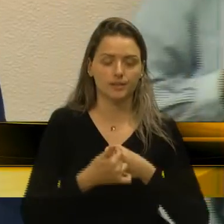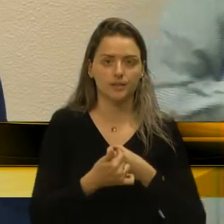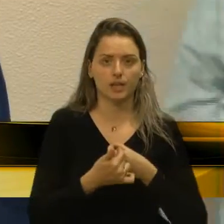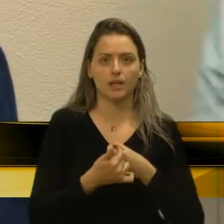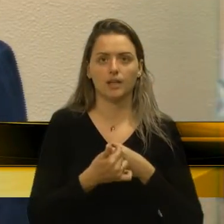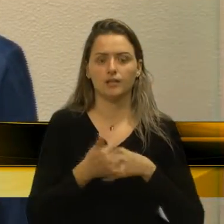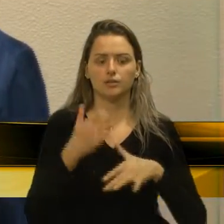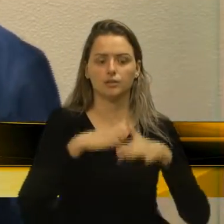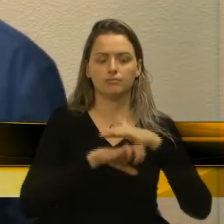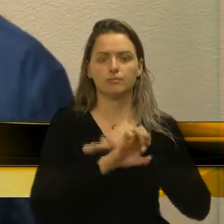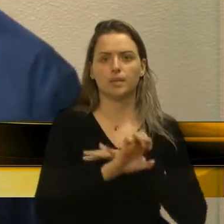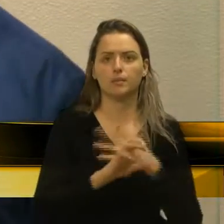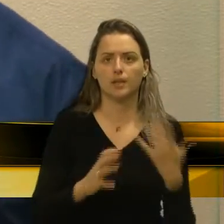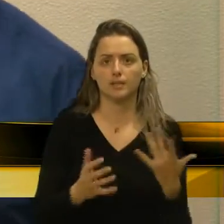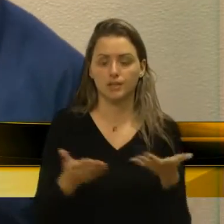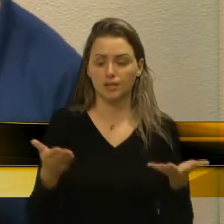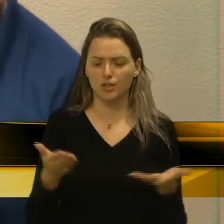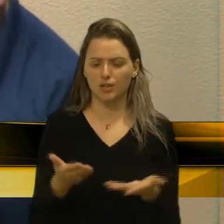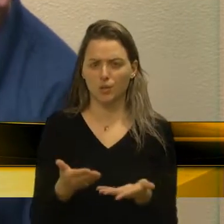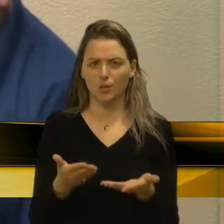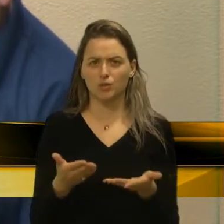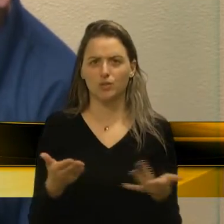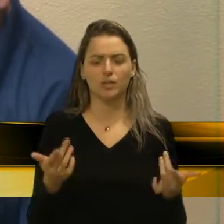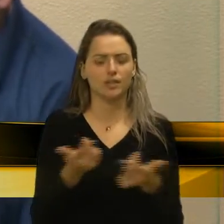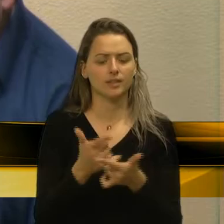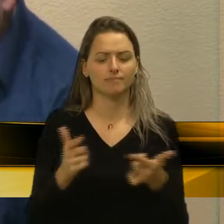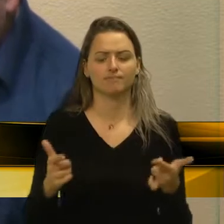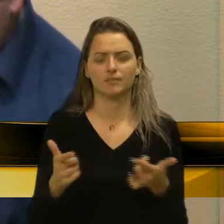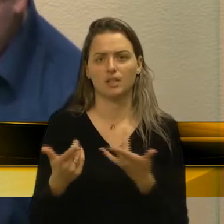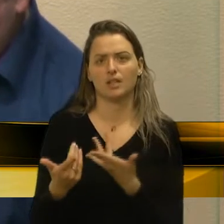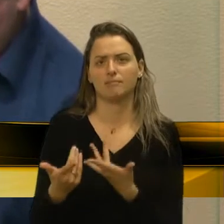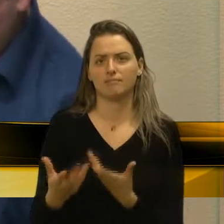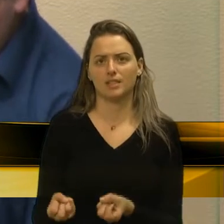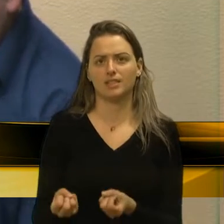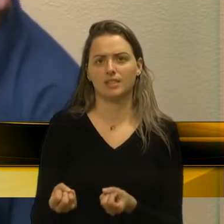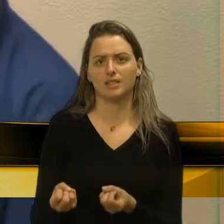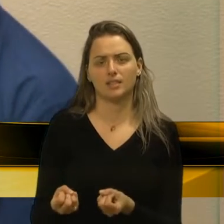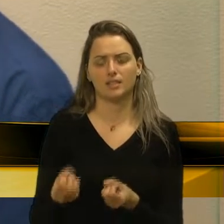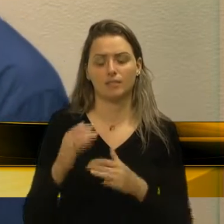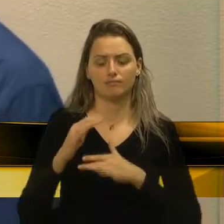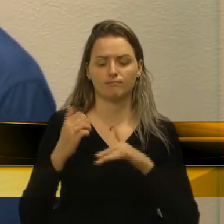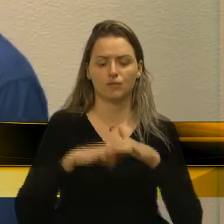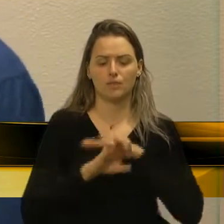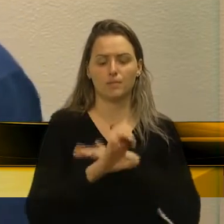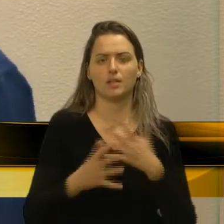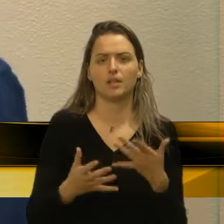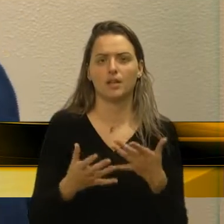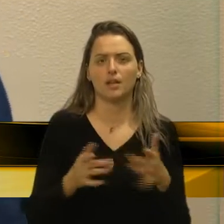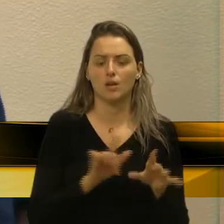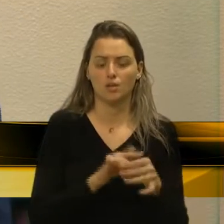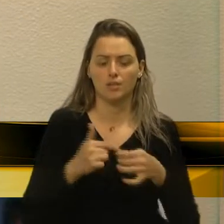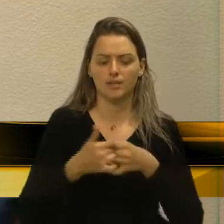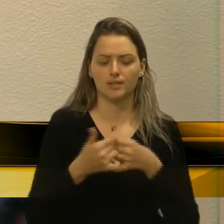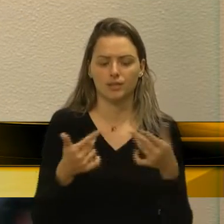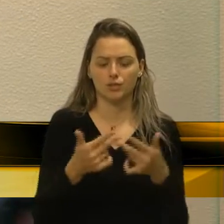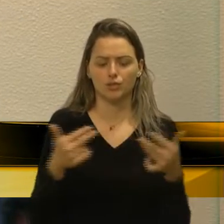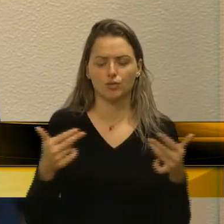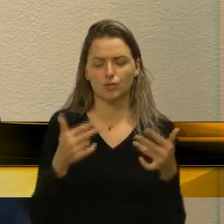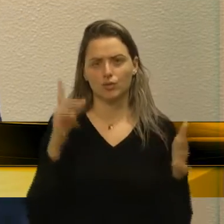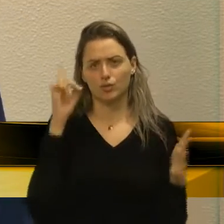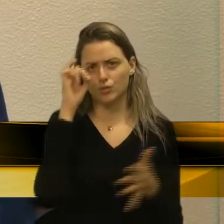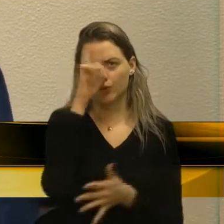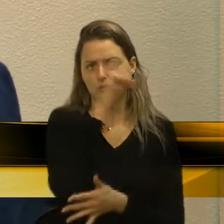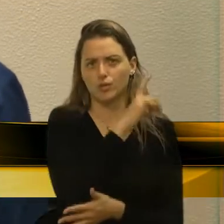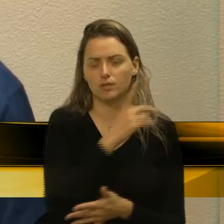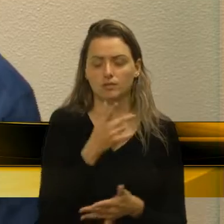empreendedorismo e que hoje não deixa as pessoas empreenderem. A cidade da dificuldade, uma